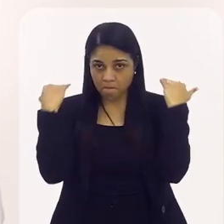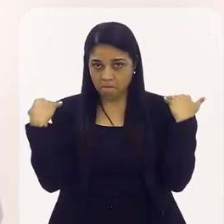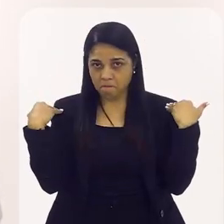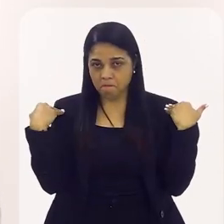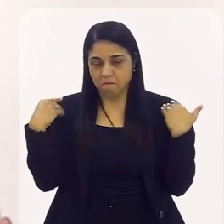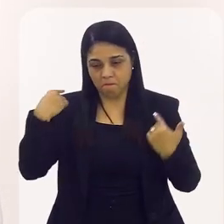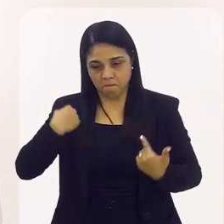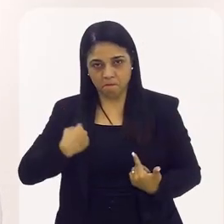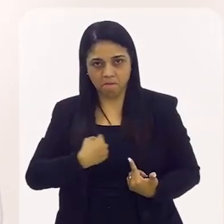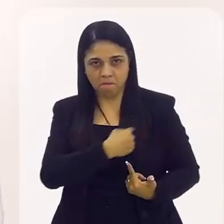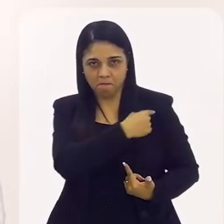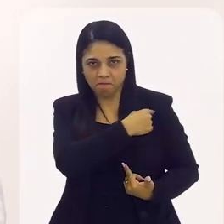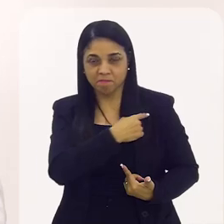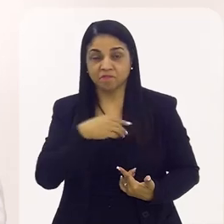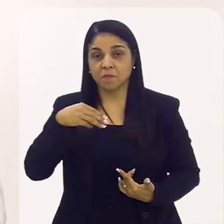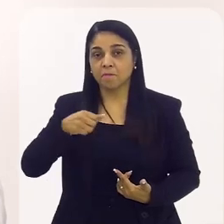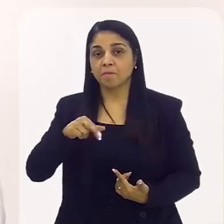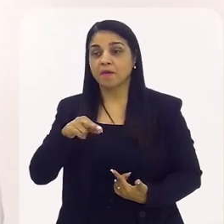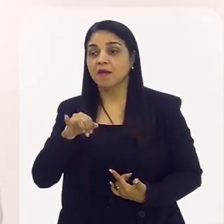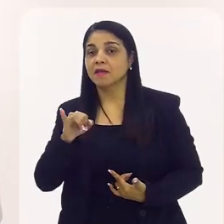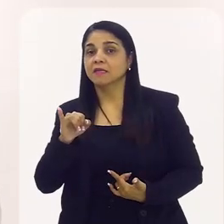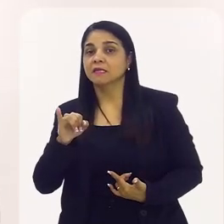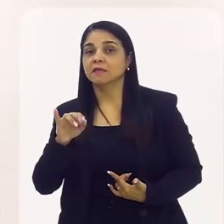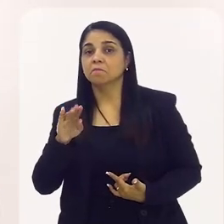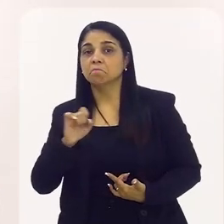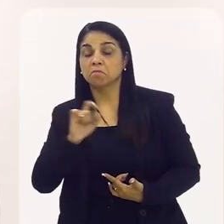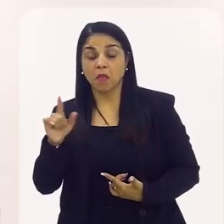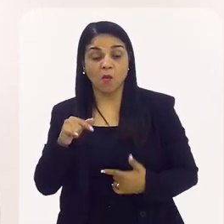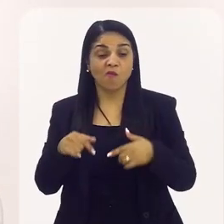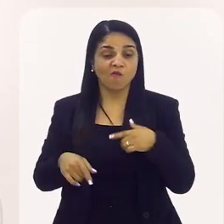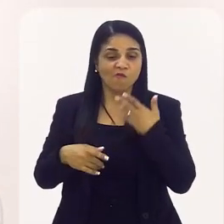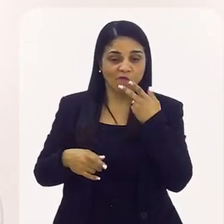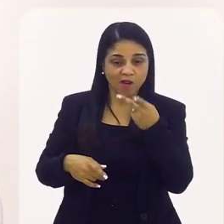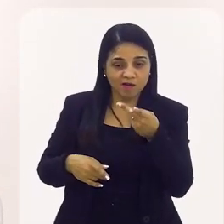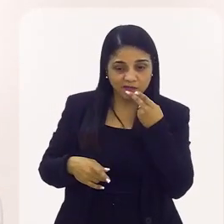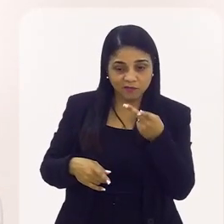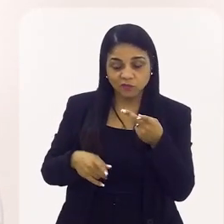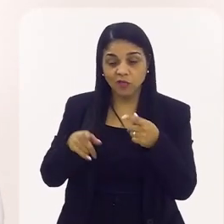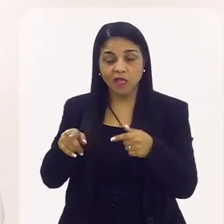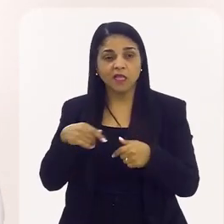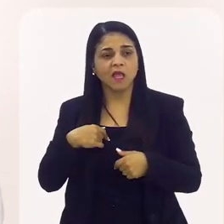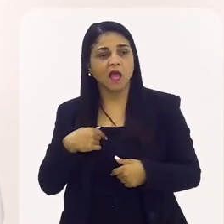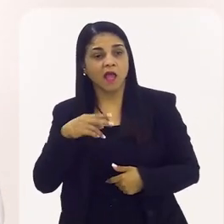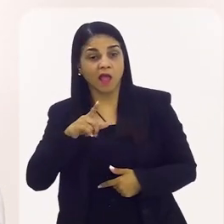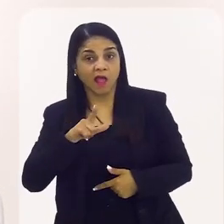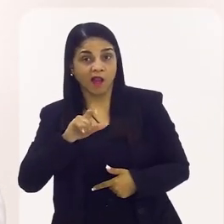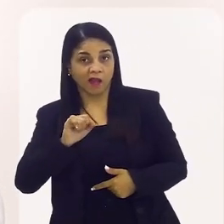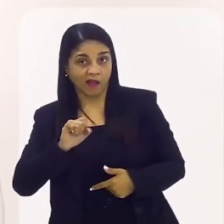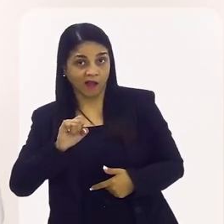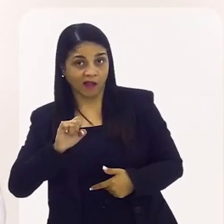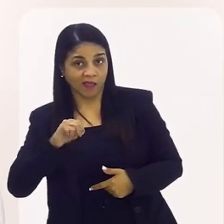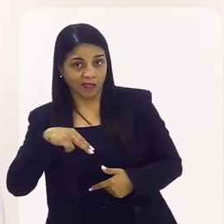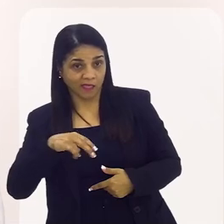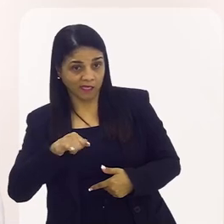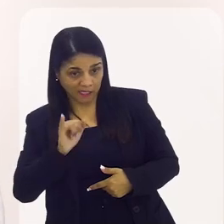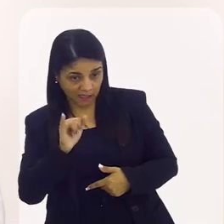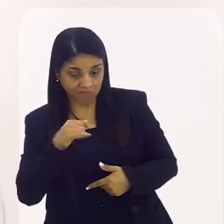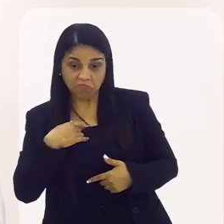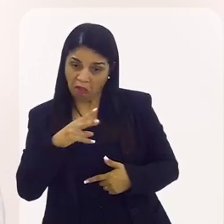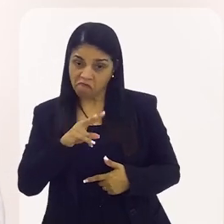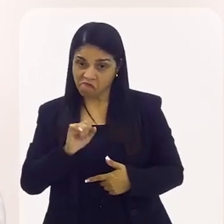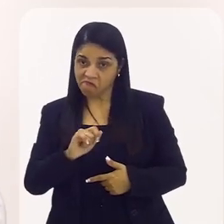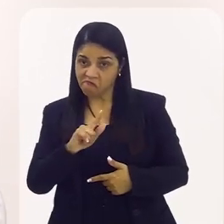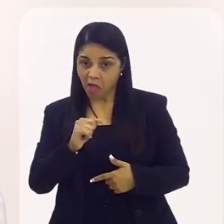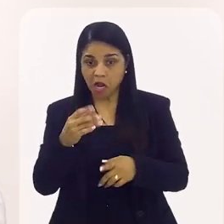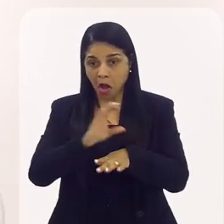isso, a Leny me solta de lá. Bem, eu posso abrir vagas para as mulheres que quiserem sair